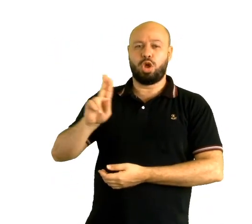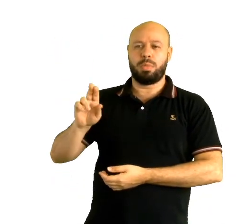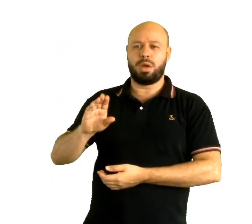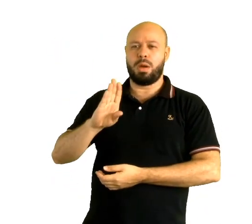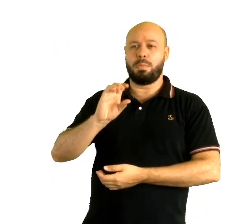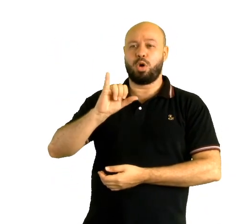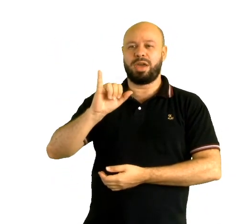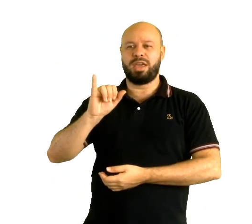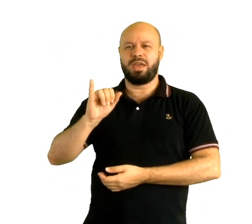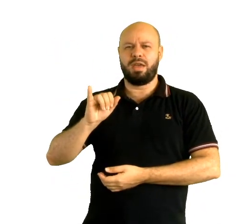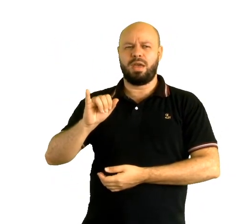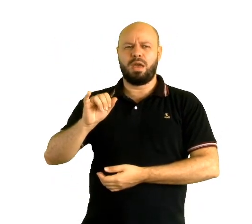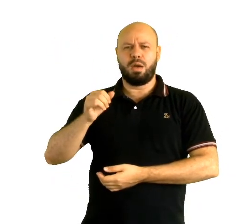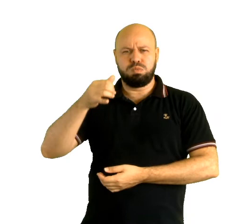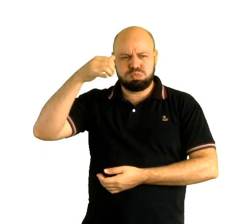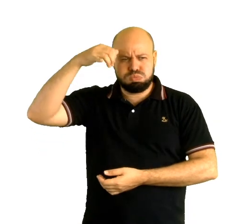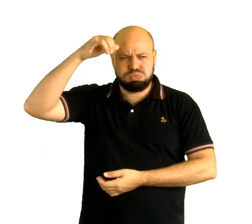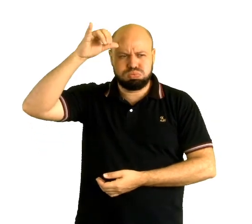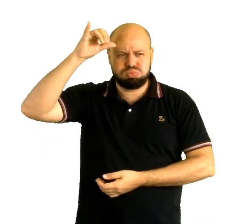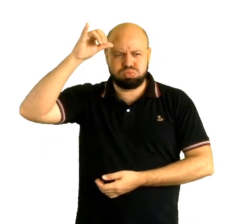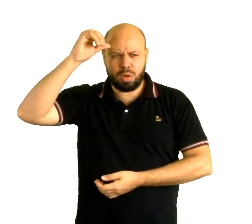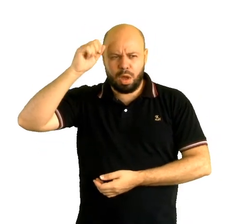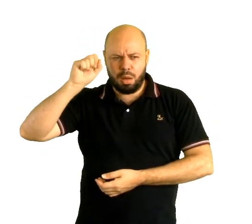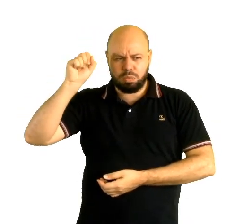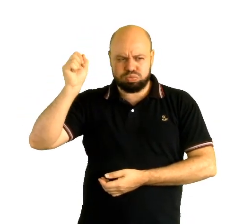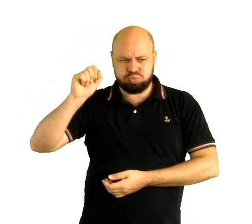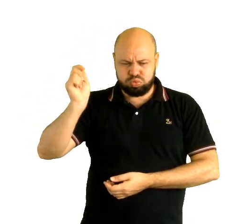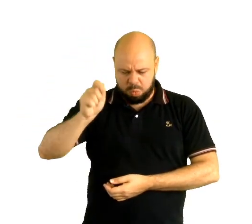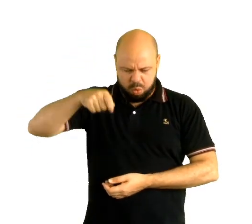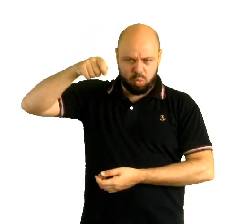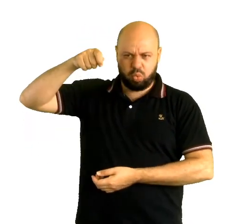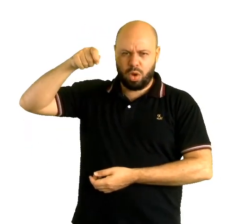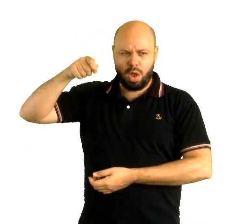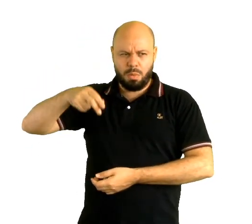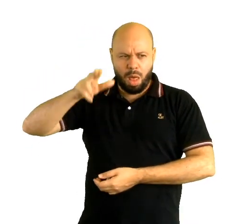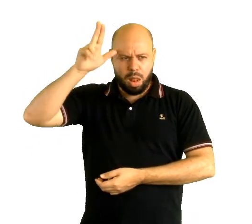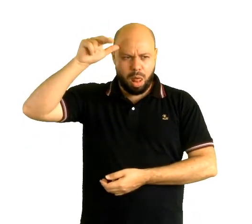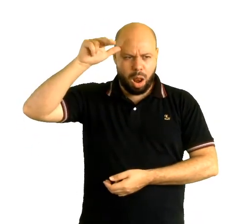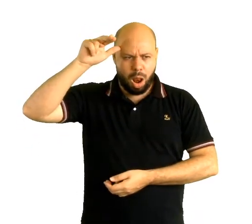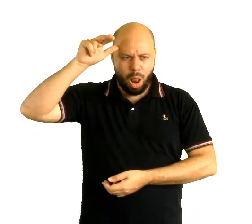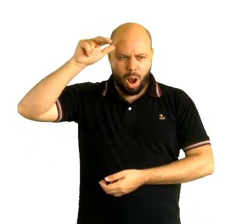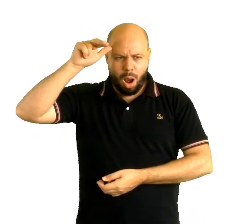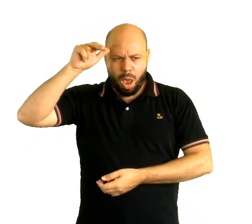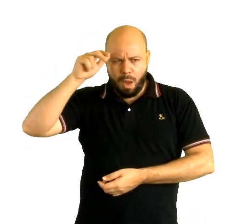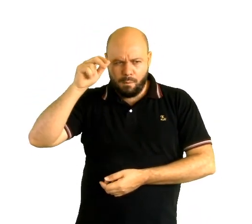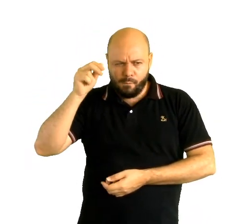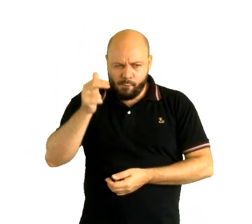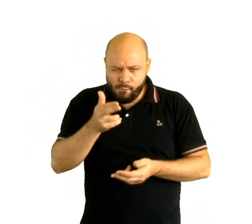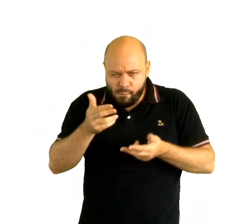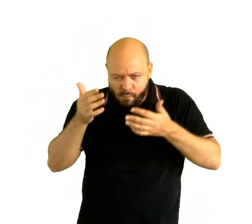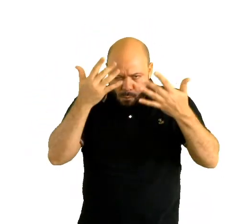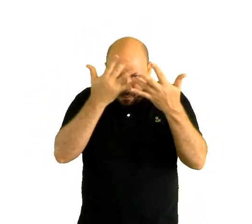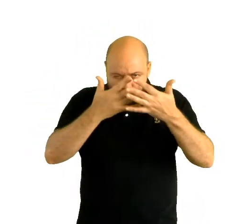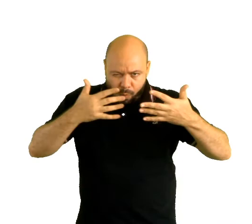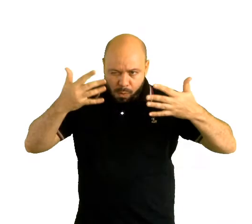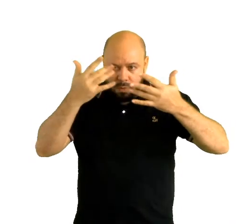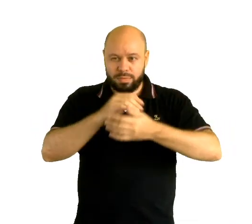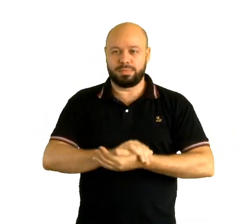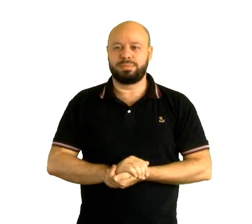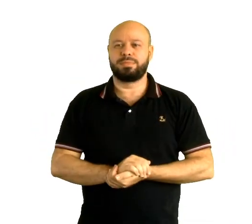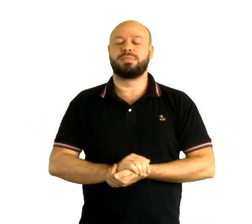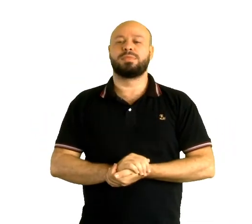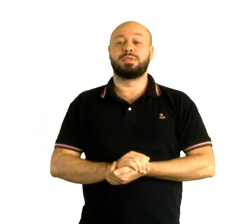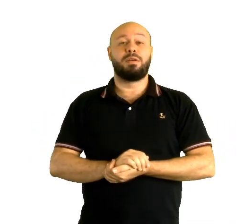Feiticeiro e o Cavalo Misterioso. O artista consegue trabalhar vários aspectos da arte da xilogravura